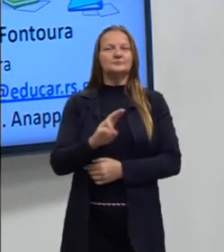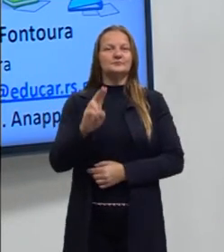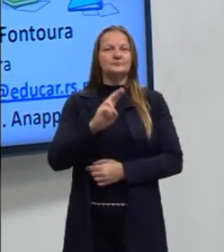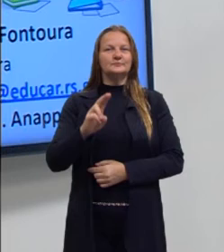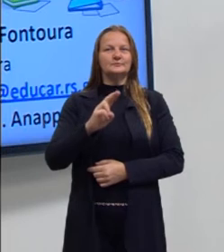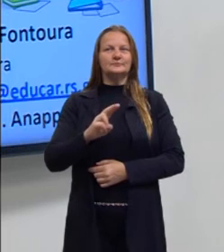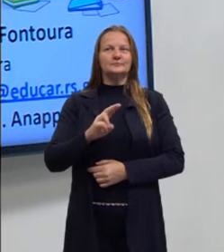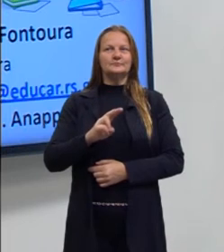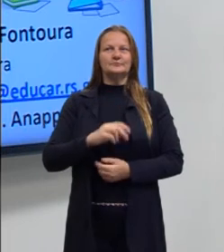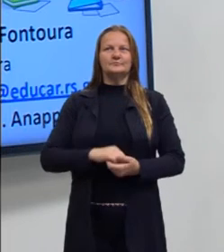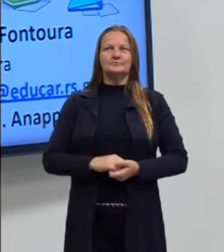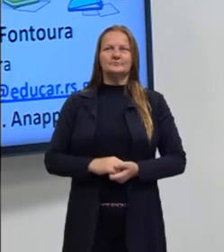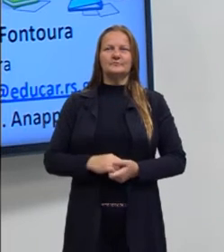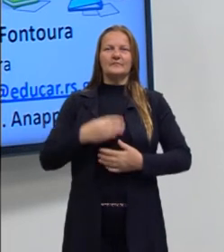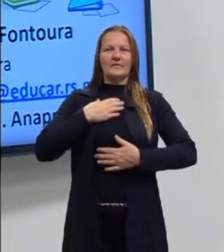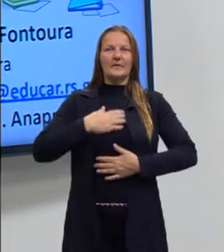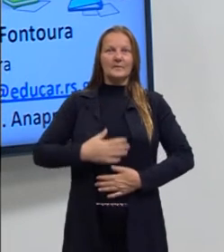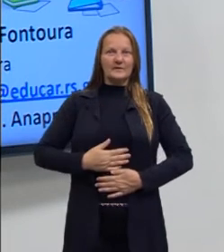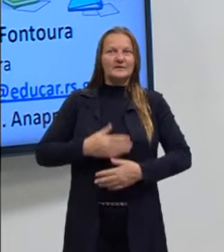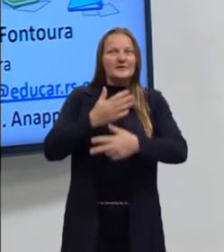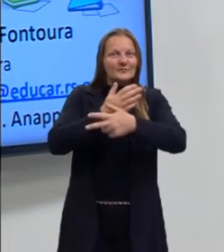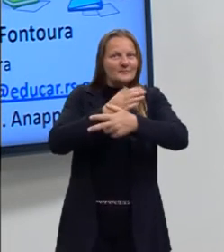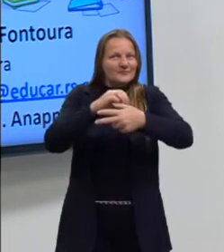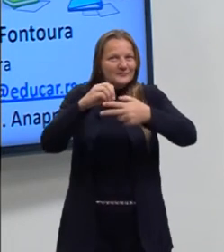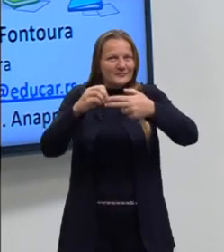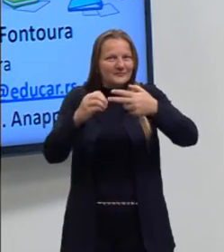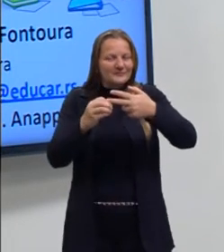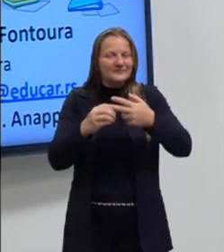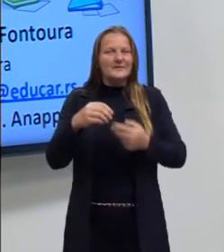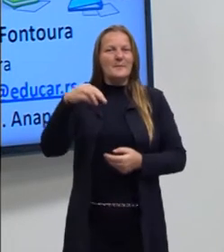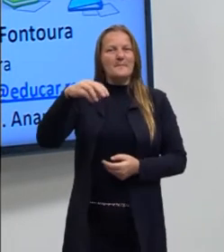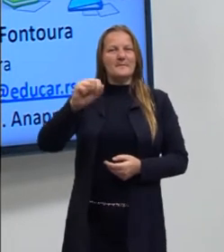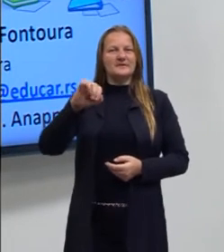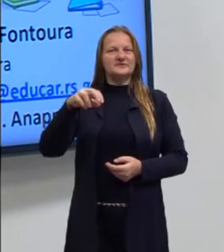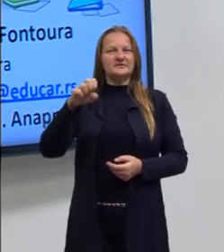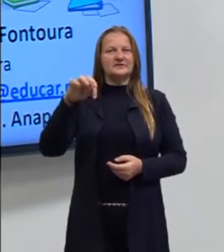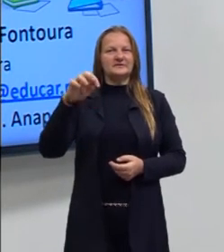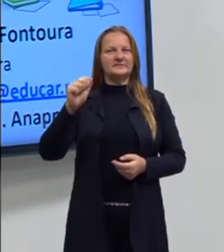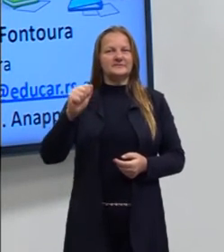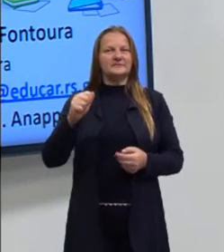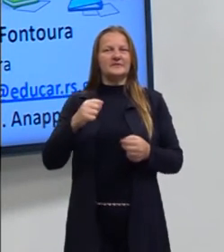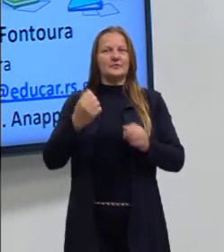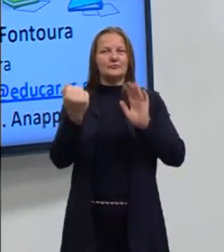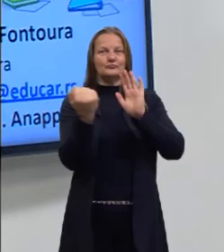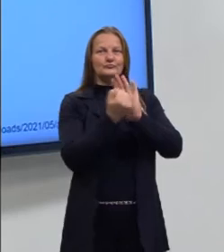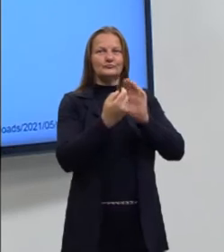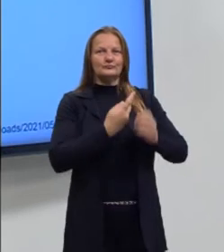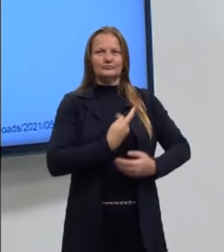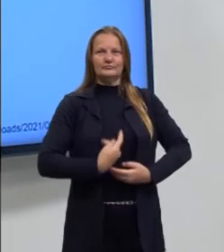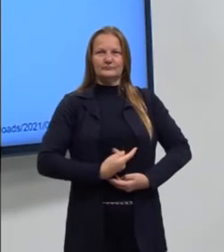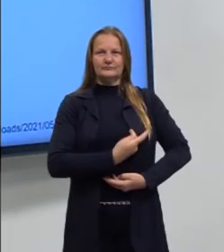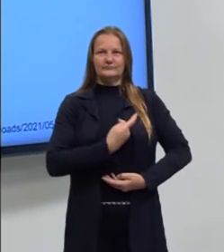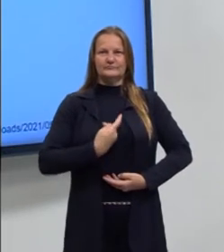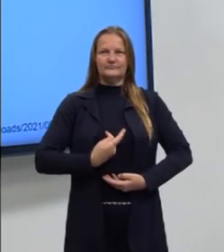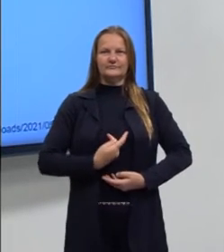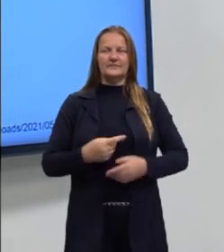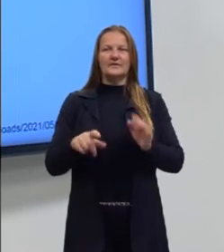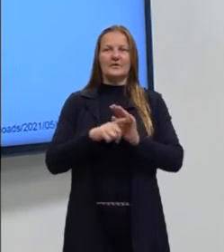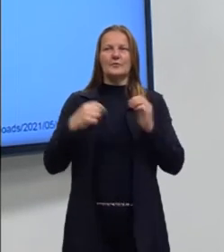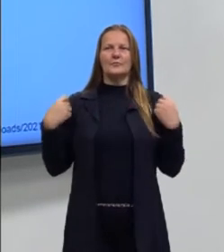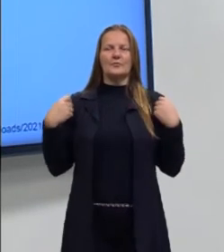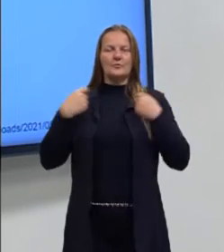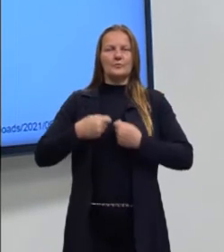estou vestindo a camiseta do Pré-Enem, na cor magenta, que traz a logo do Pré-Enem, bem como um